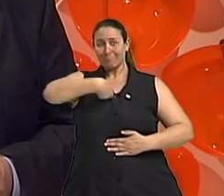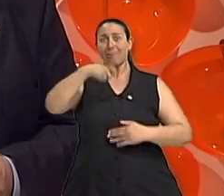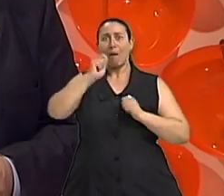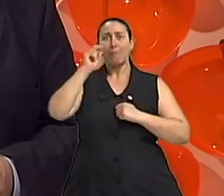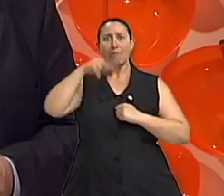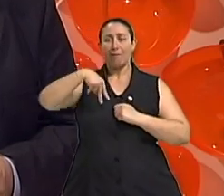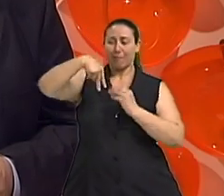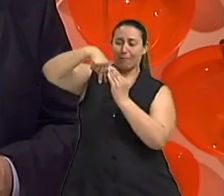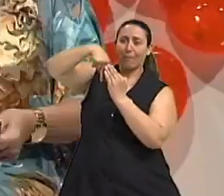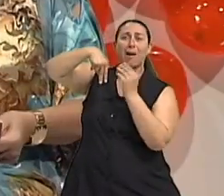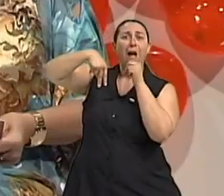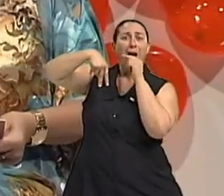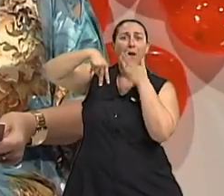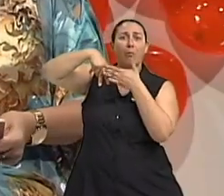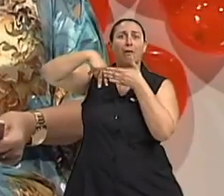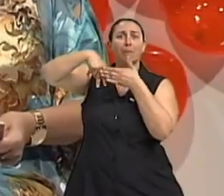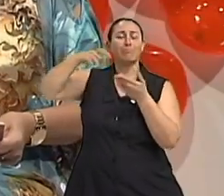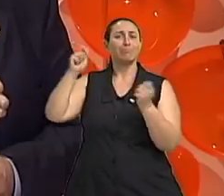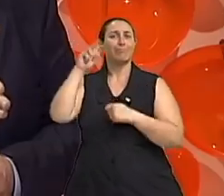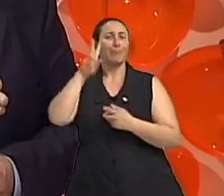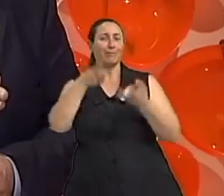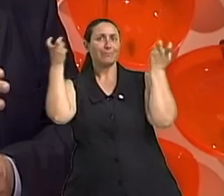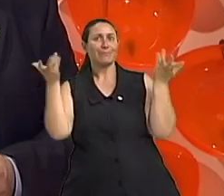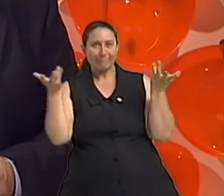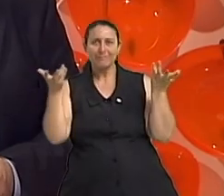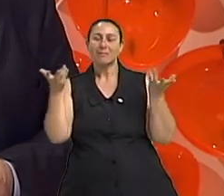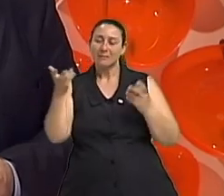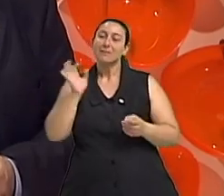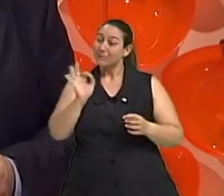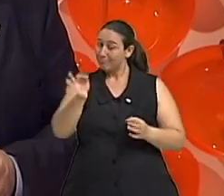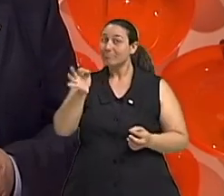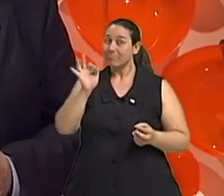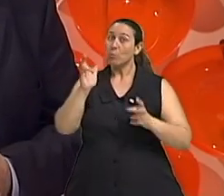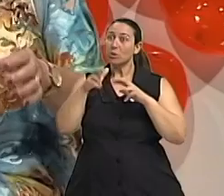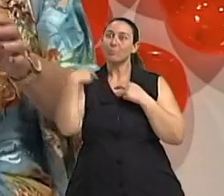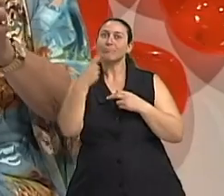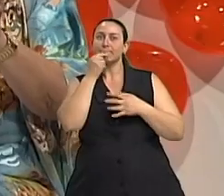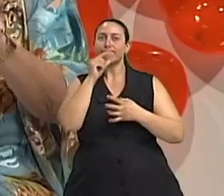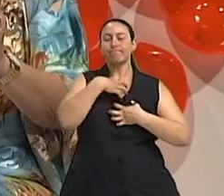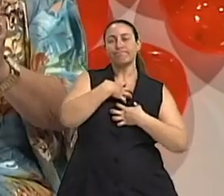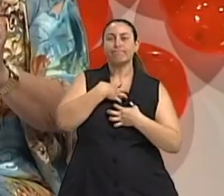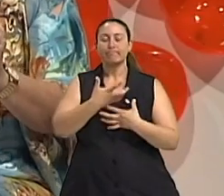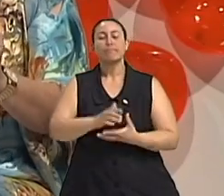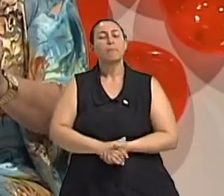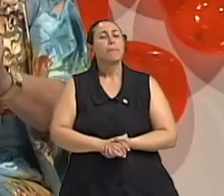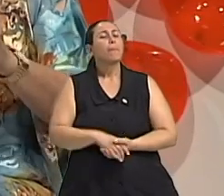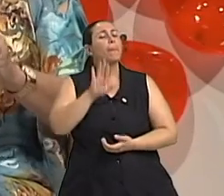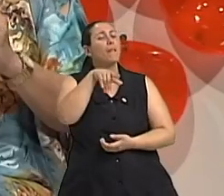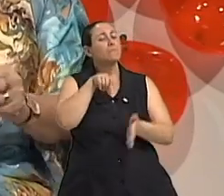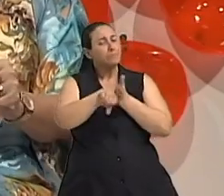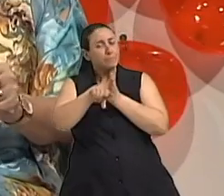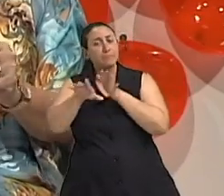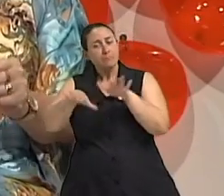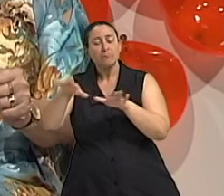tratamento também dependendo da personalização do diagnóstico isso tem tratamento claro e vamos pontuar bem que